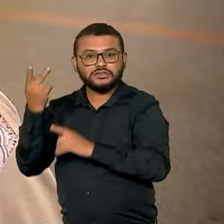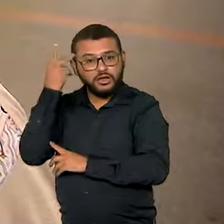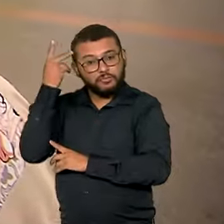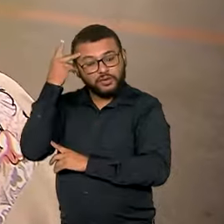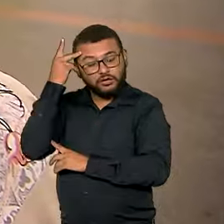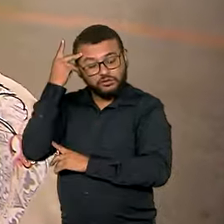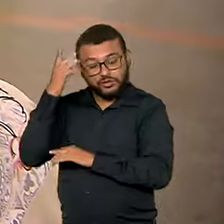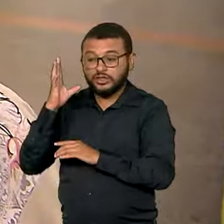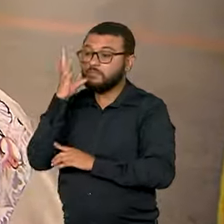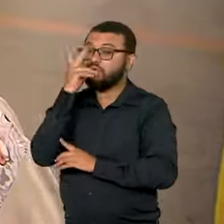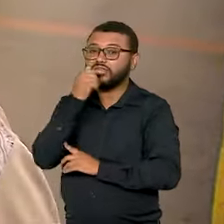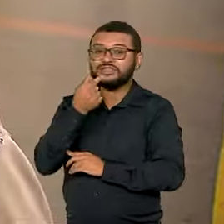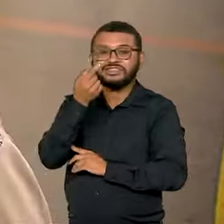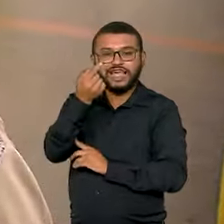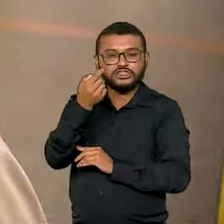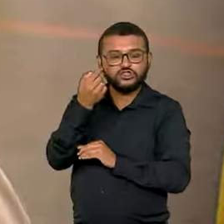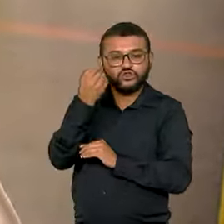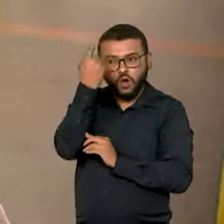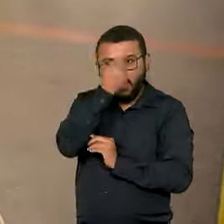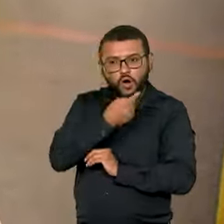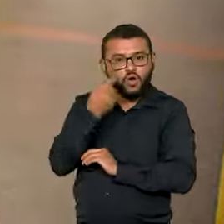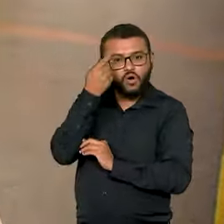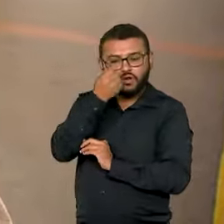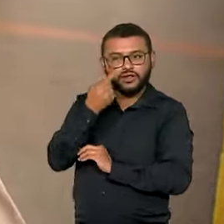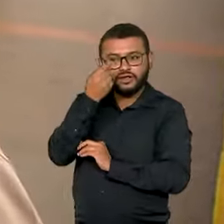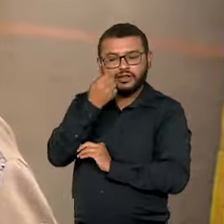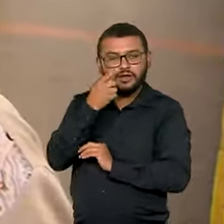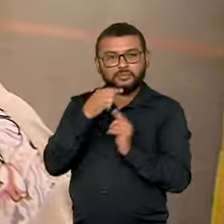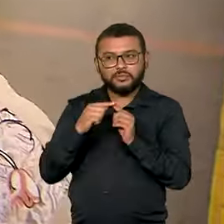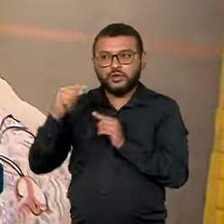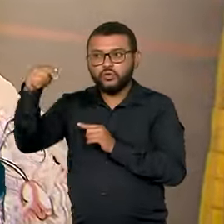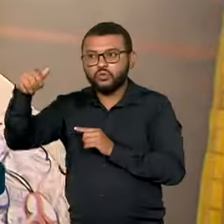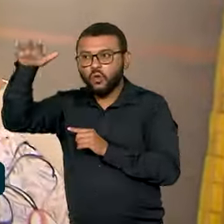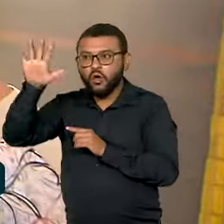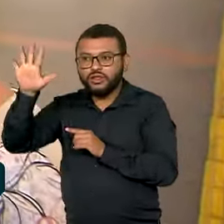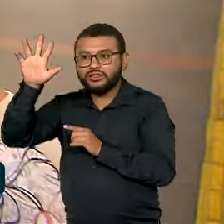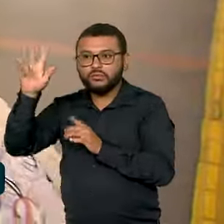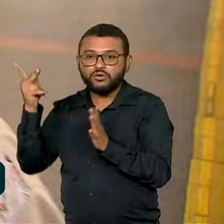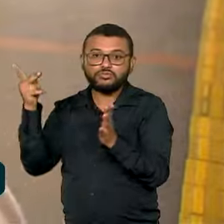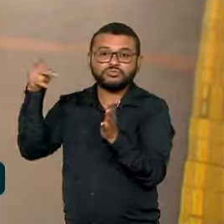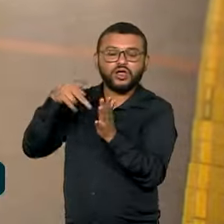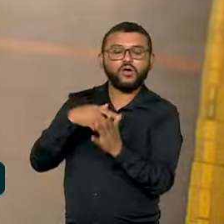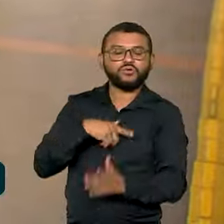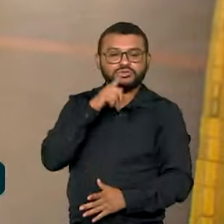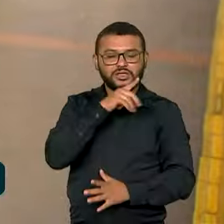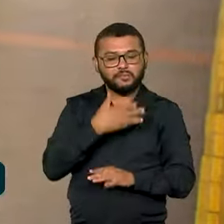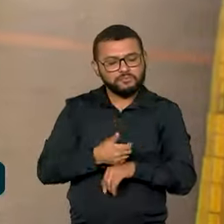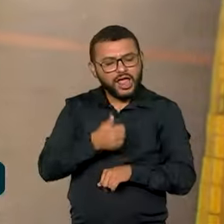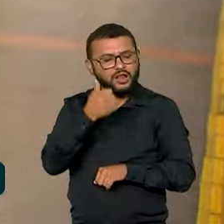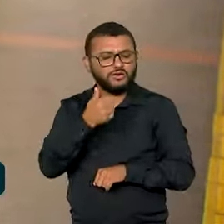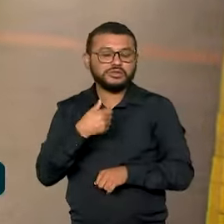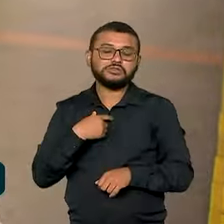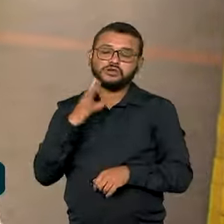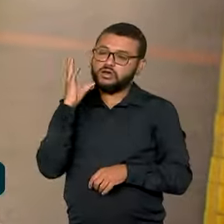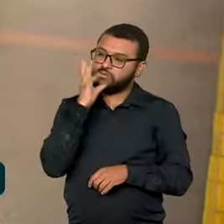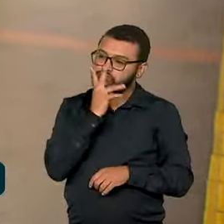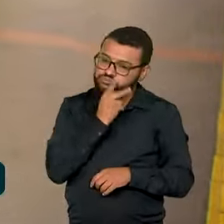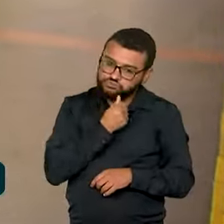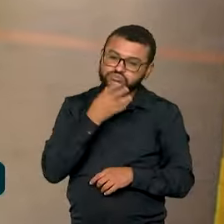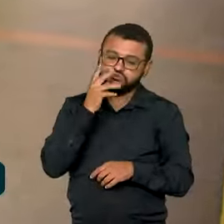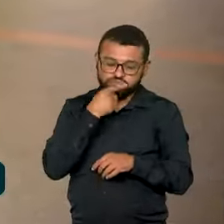chegar. Passeava no Nordeste, no Norte e depois ia para São Paulo. Aí consegui uma com preço melhor, fiquei um tempão.